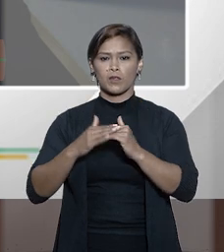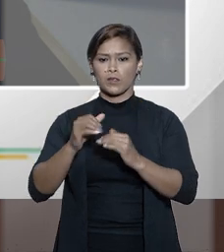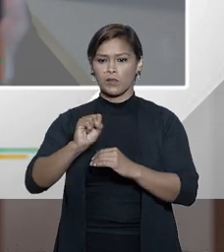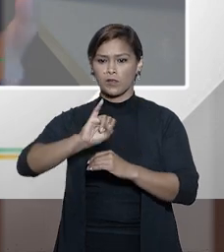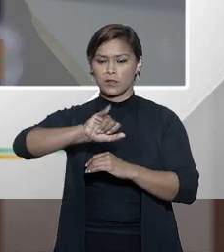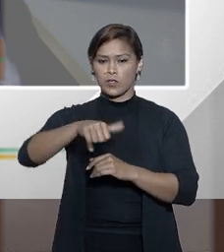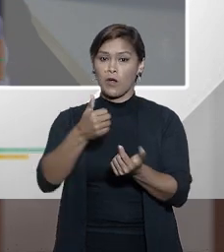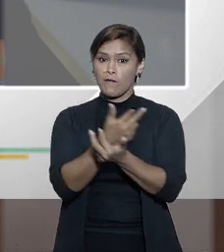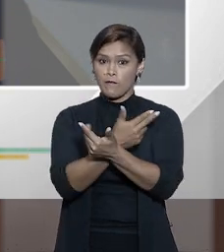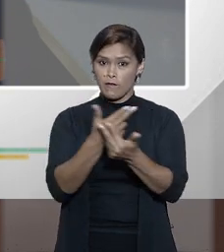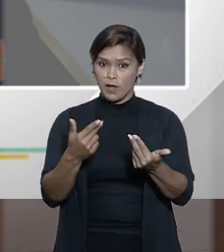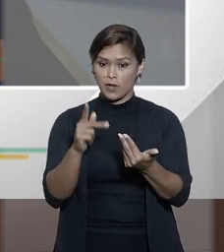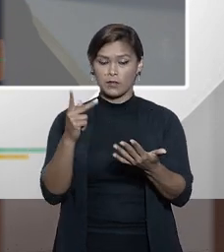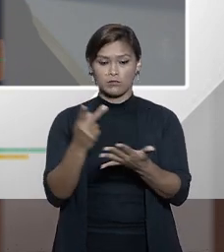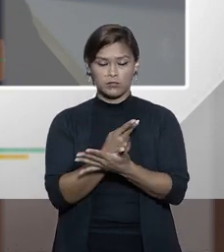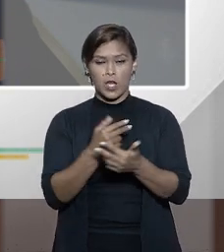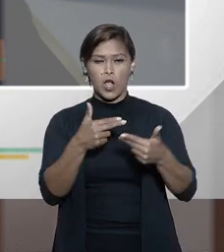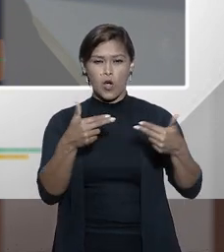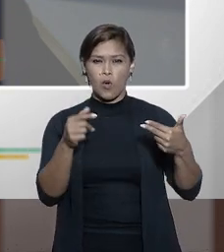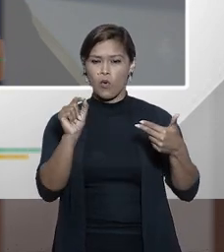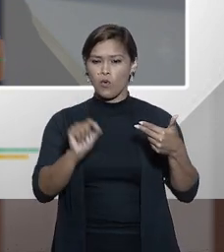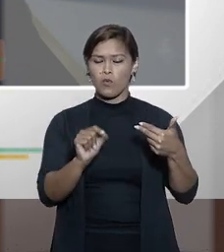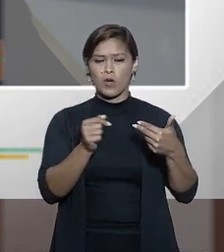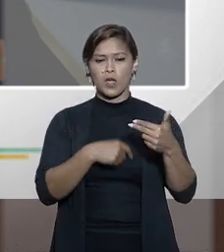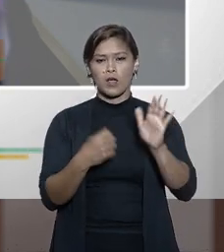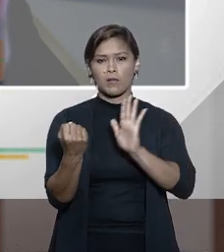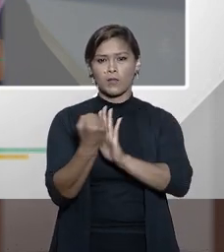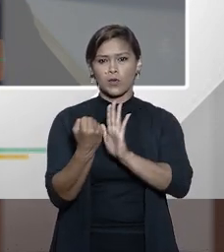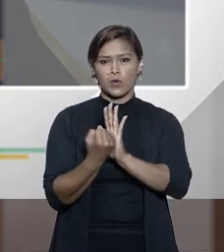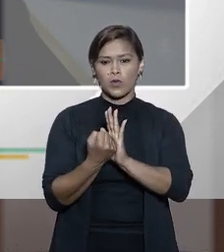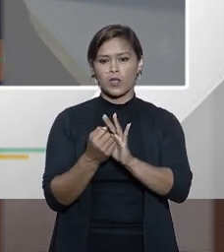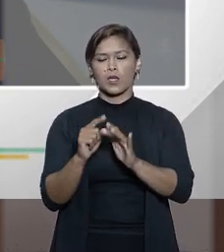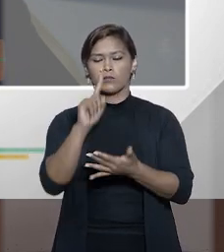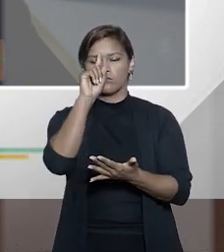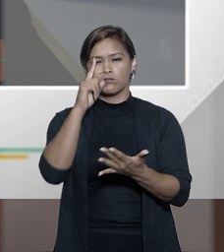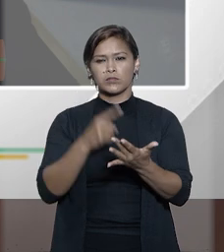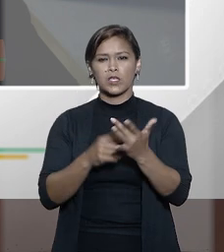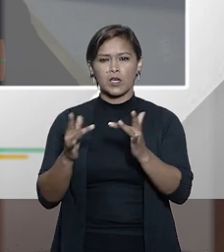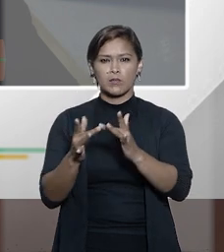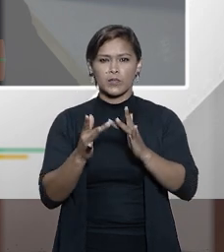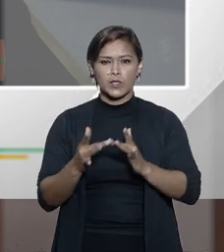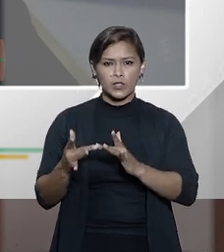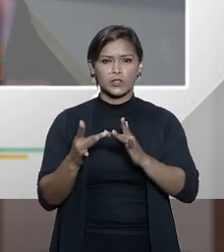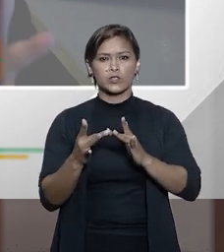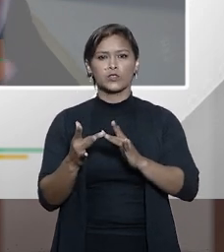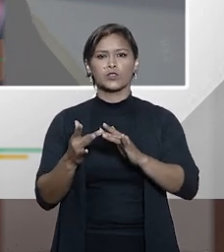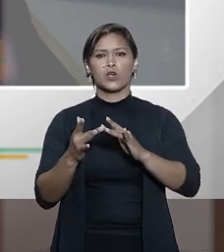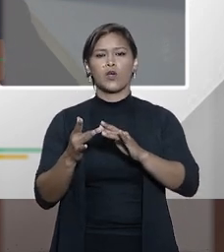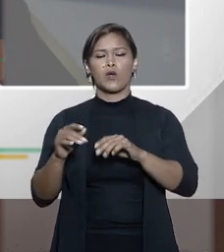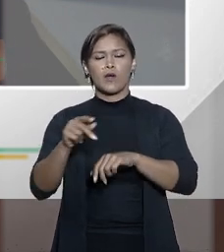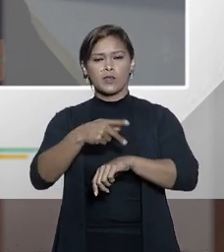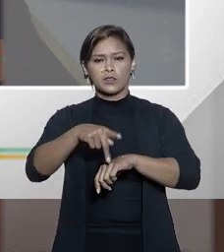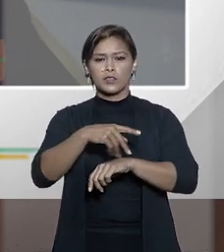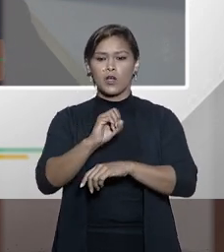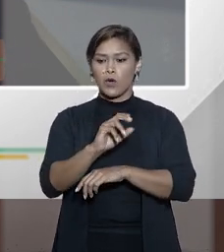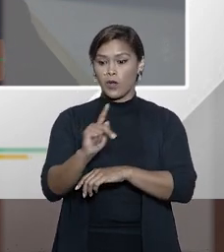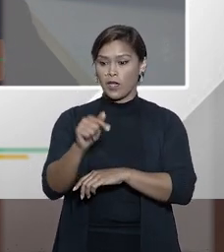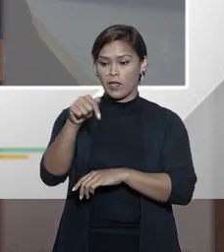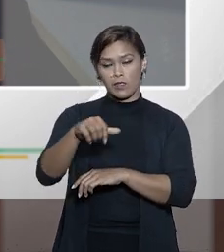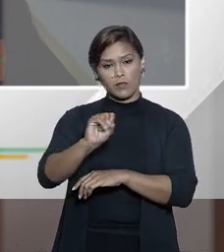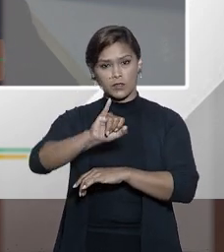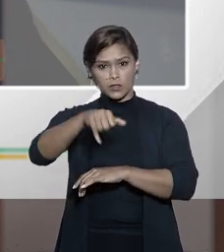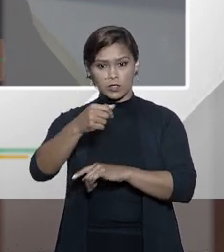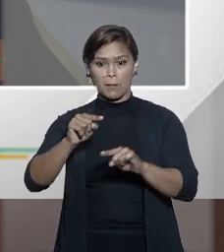STJ, porque muita coisa em termos de homologação de decisões estrangeiras ou de cartas rogatórias, ok, está no